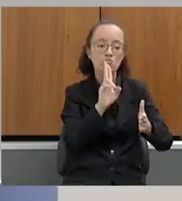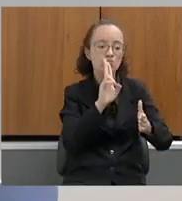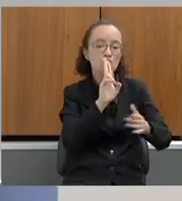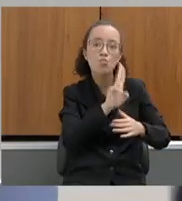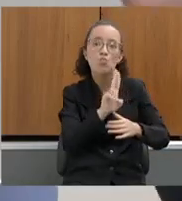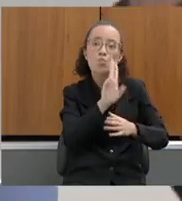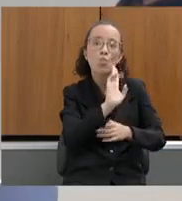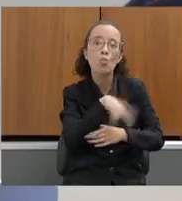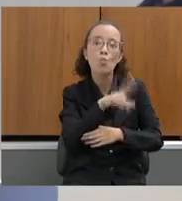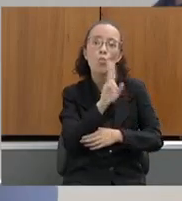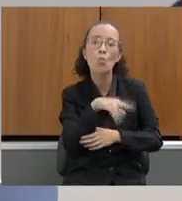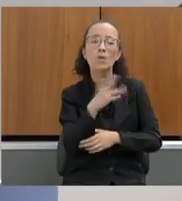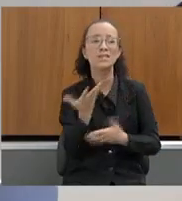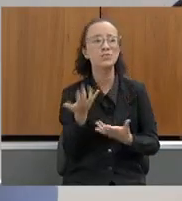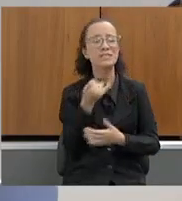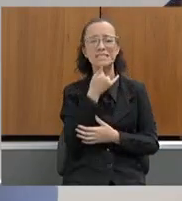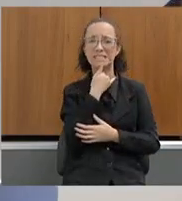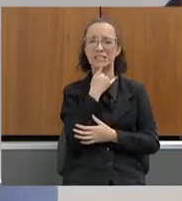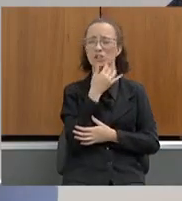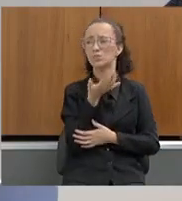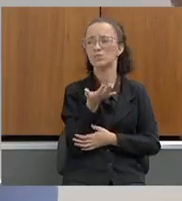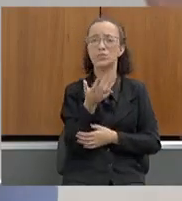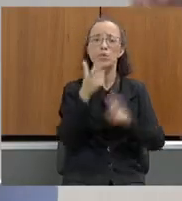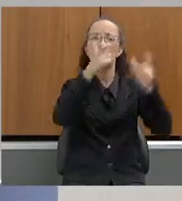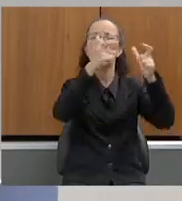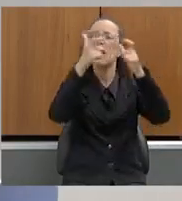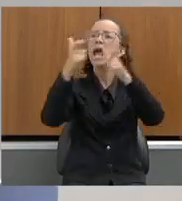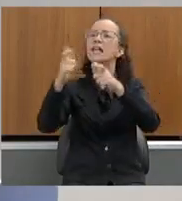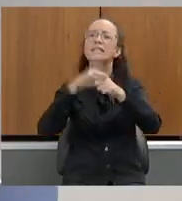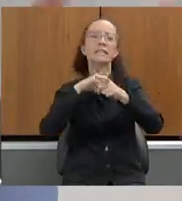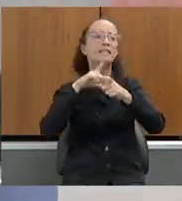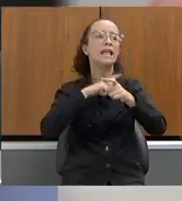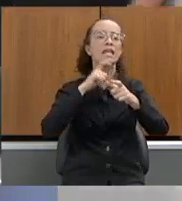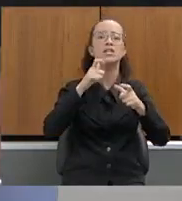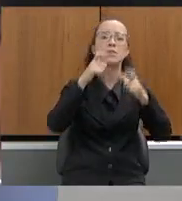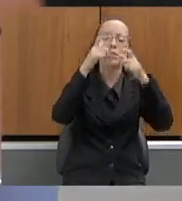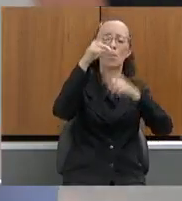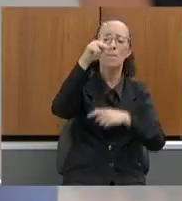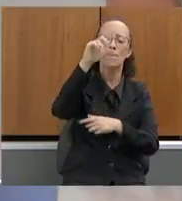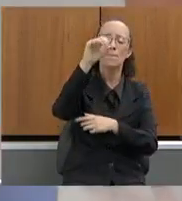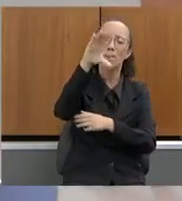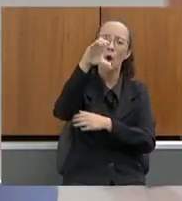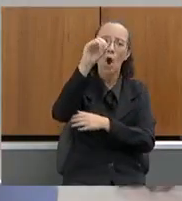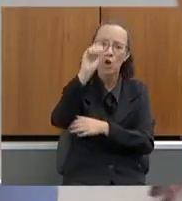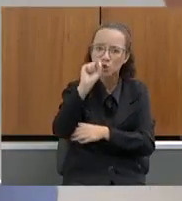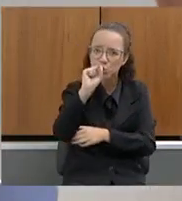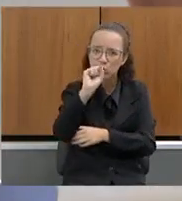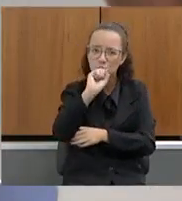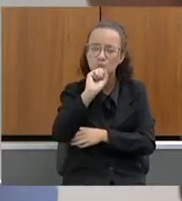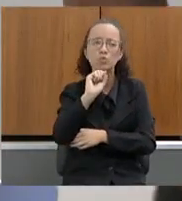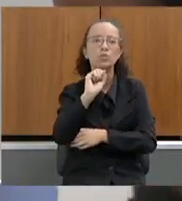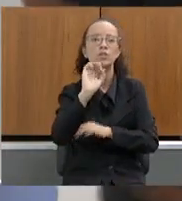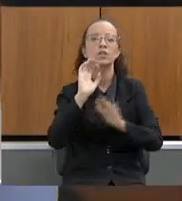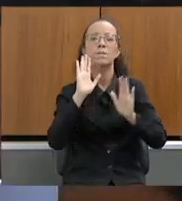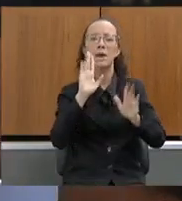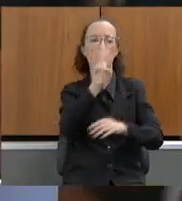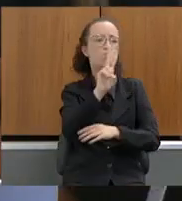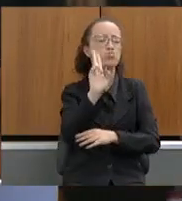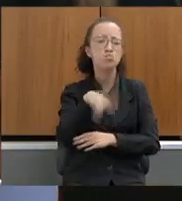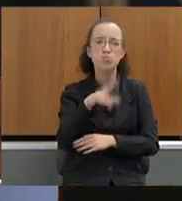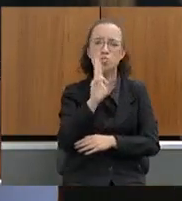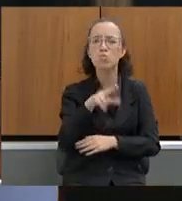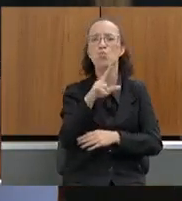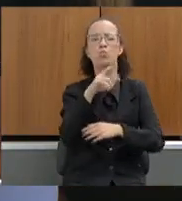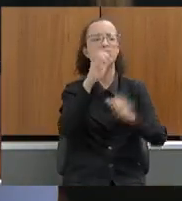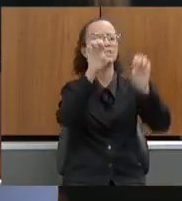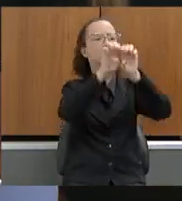tristeza muito grande quando a gente vê poços não equipados, poços, nosso deputado conhece bem a realidade, poços